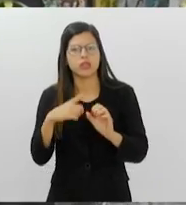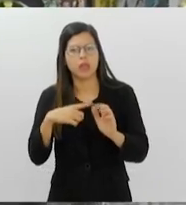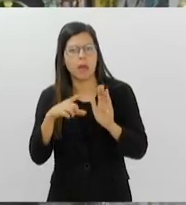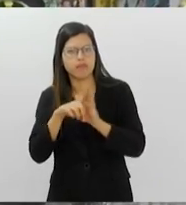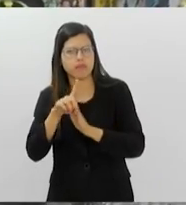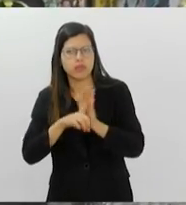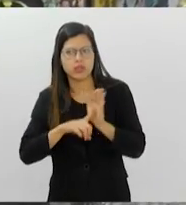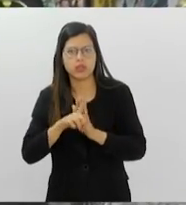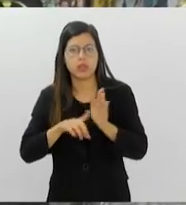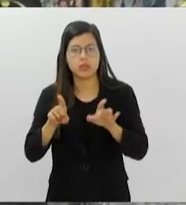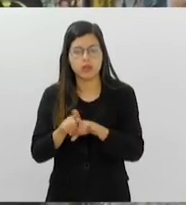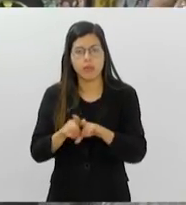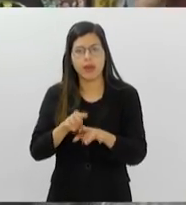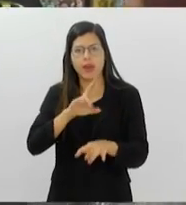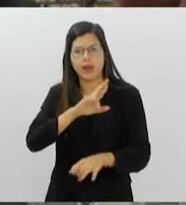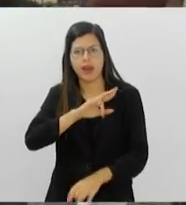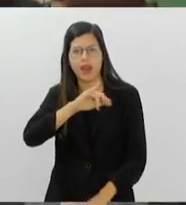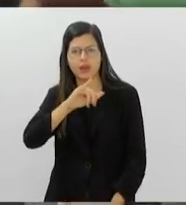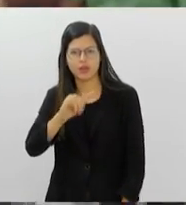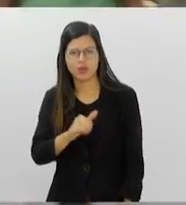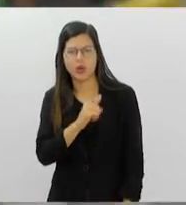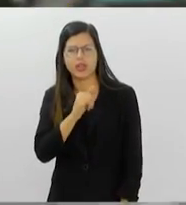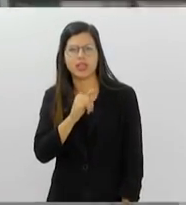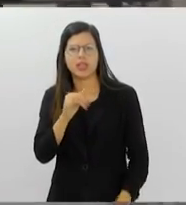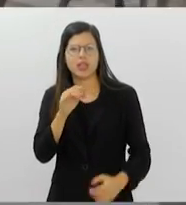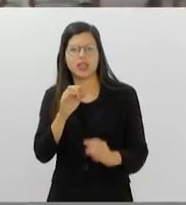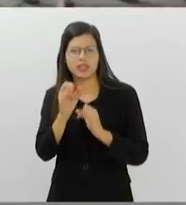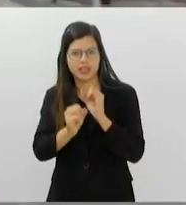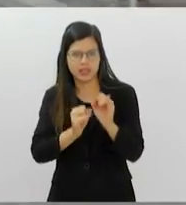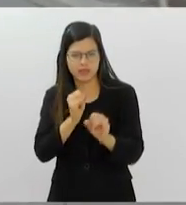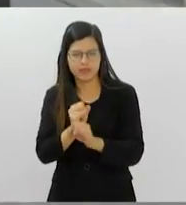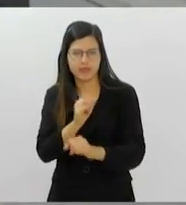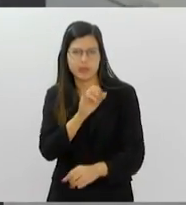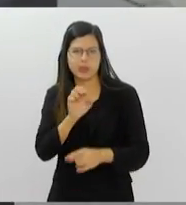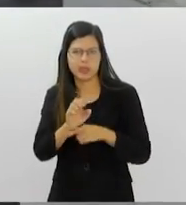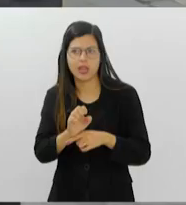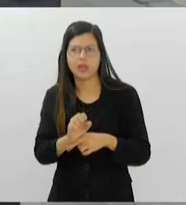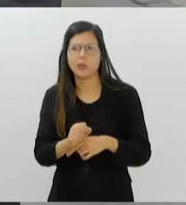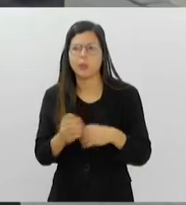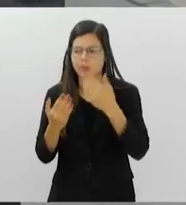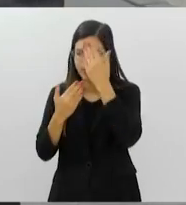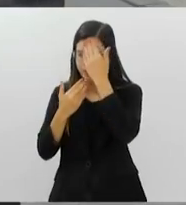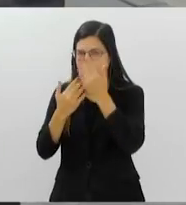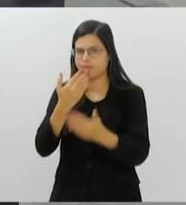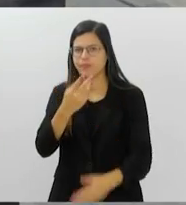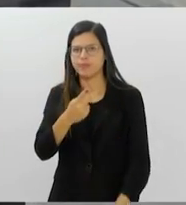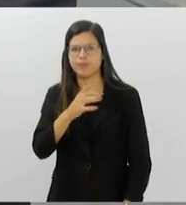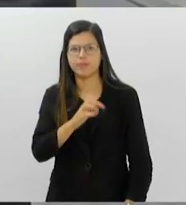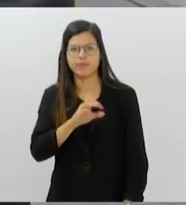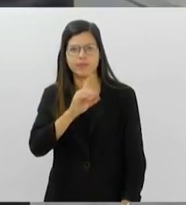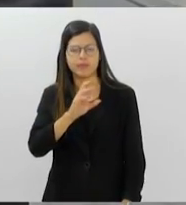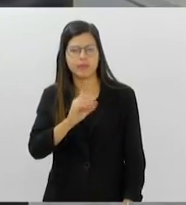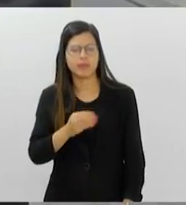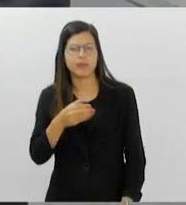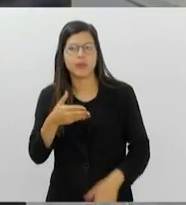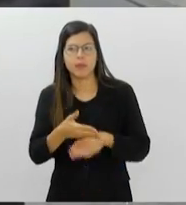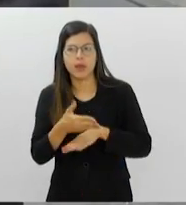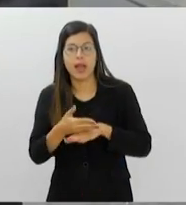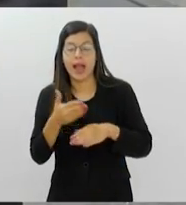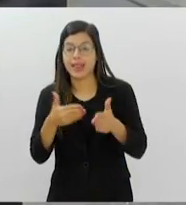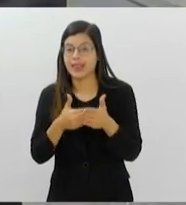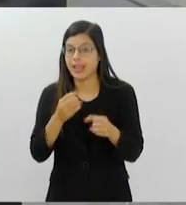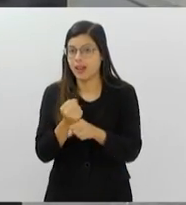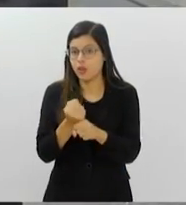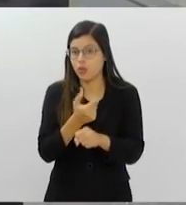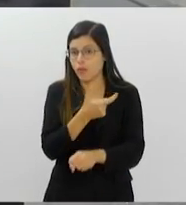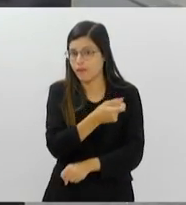RJ Digital do Estado. Obrigado, Pedro Paulo, pela participação. É isso, Vicente, a população tem até 2032 para